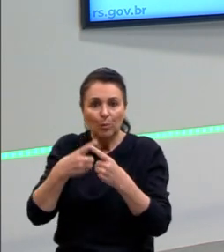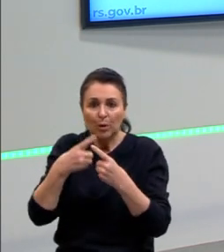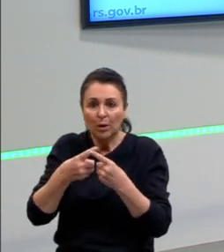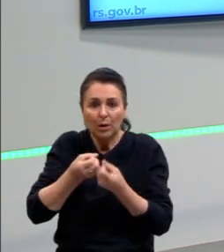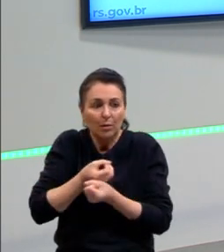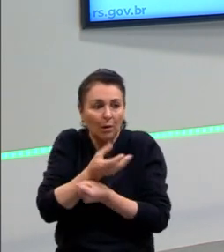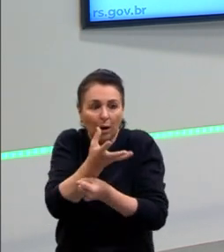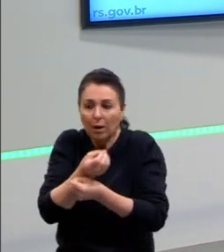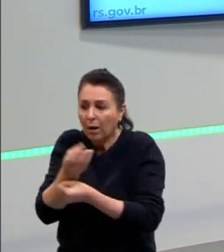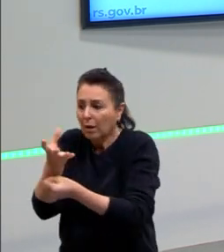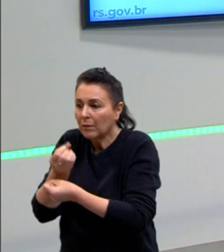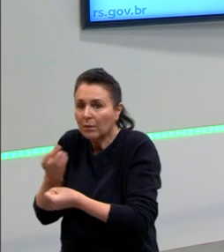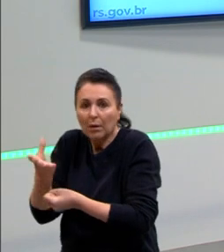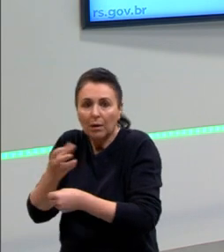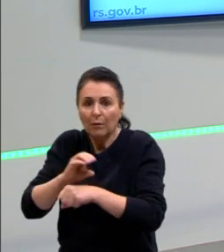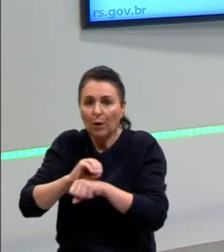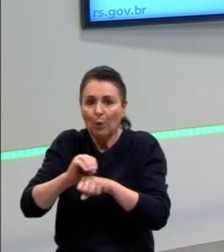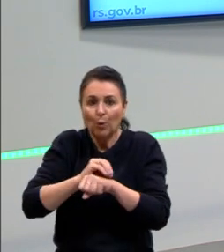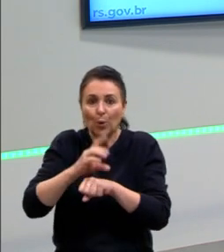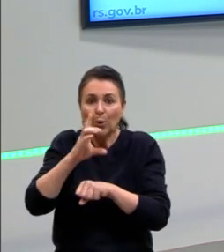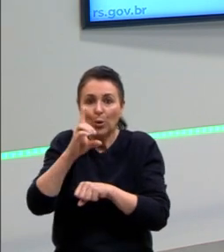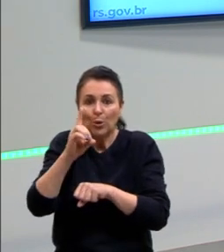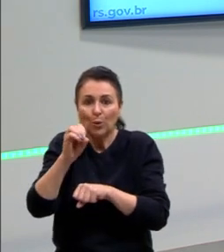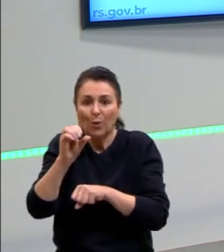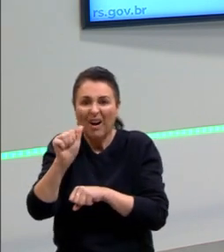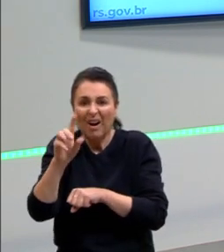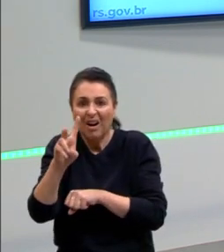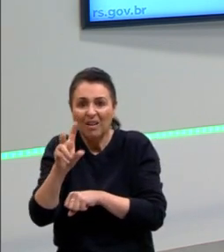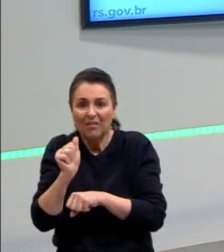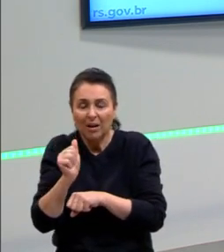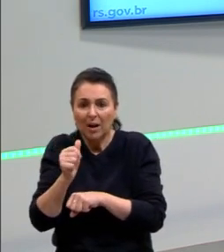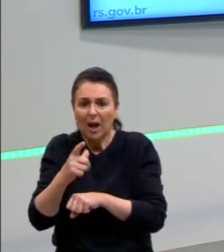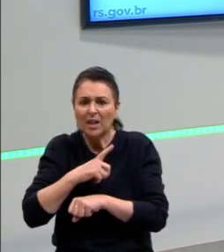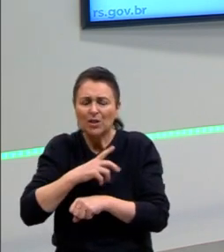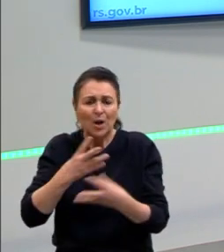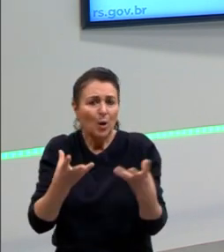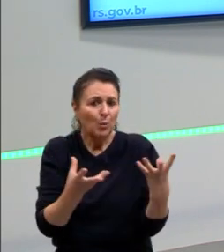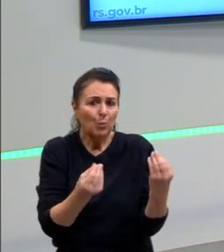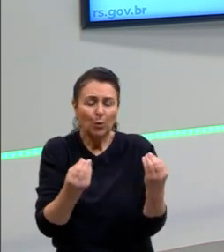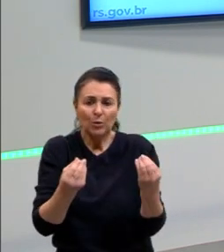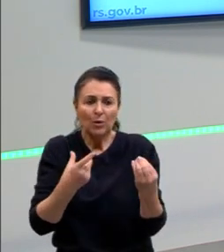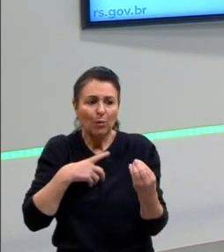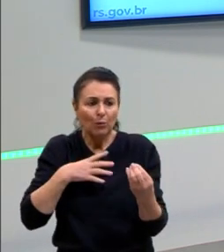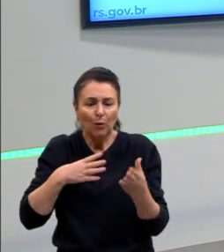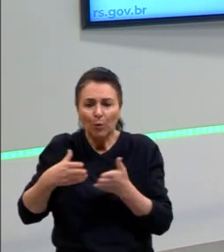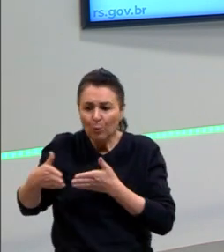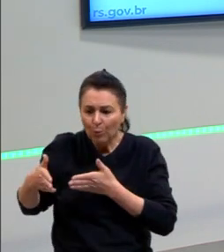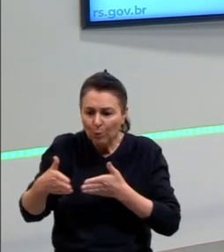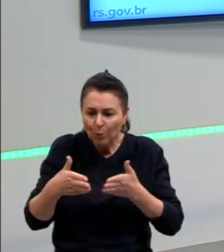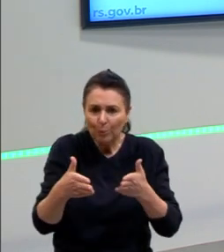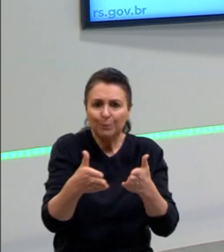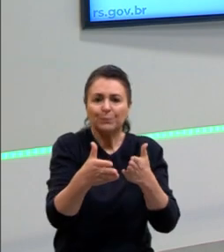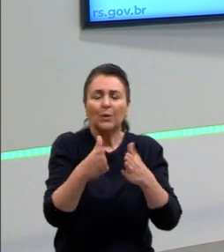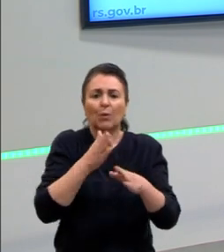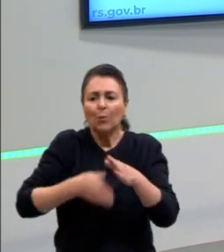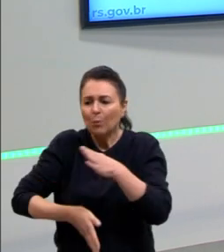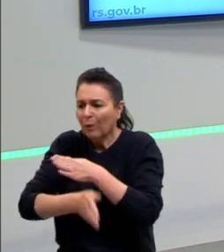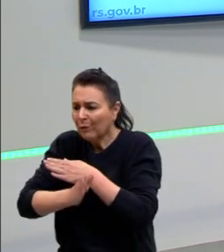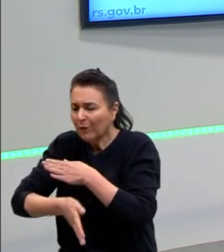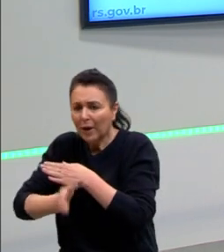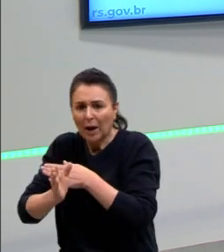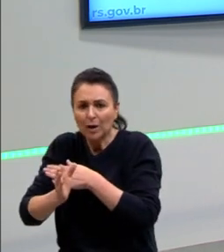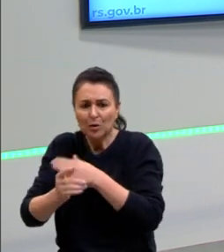foi doando por aí, ele tinha tanto que não fazia falta, então, uma peregrinação que impressionou muito por essa riqueza, pelo luxo,